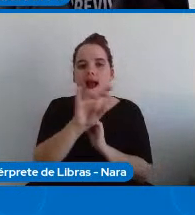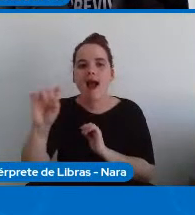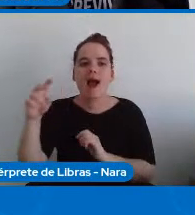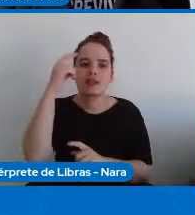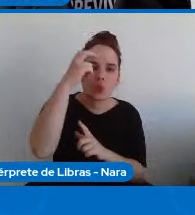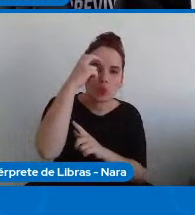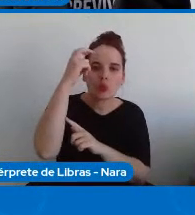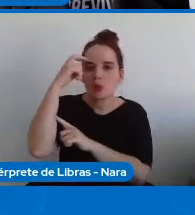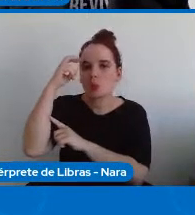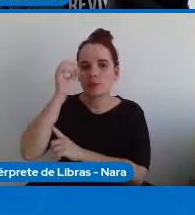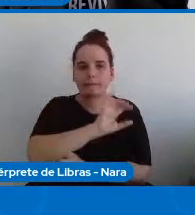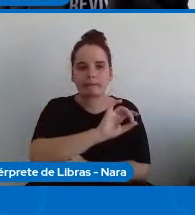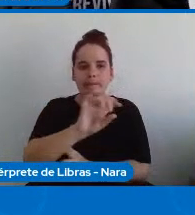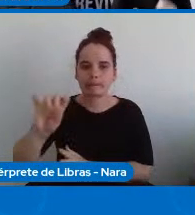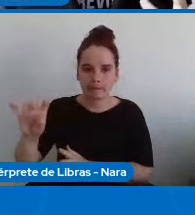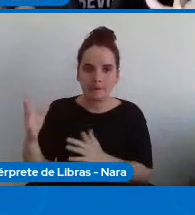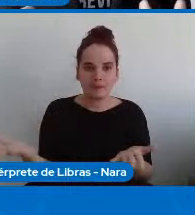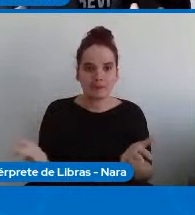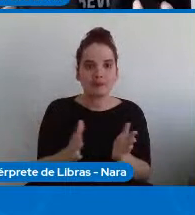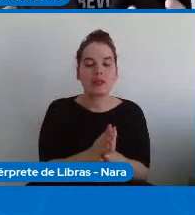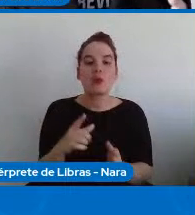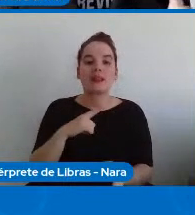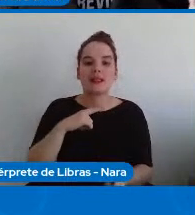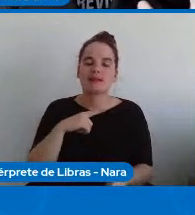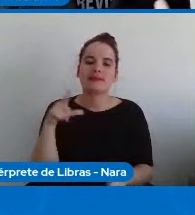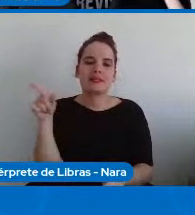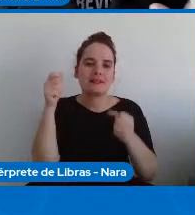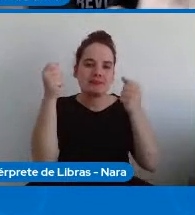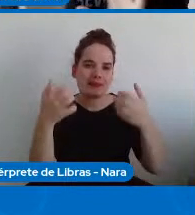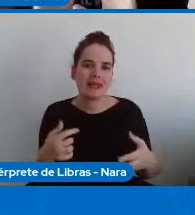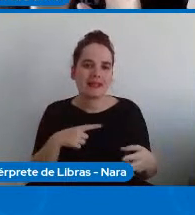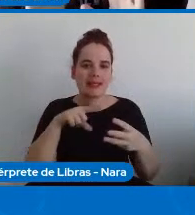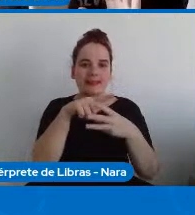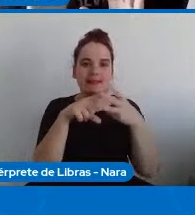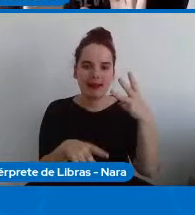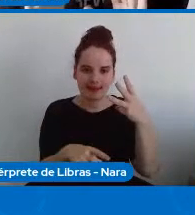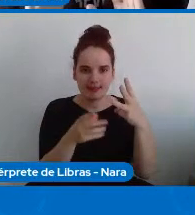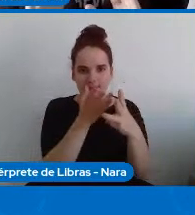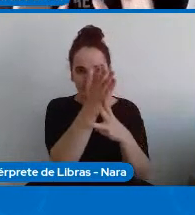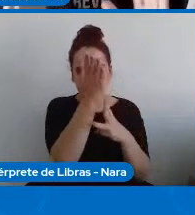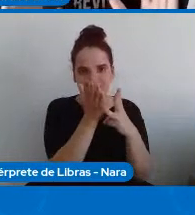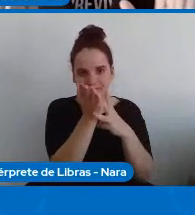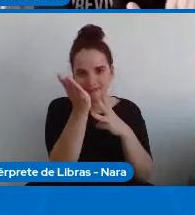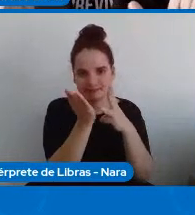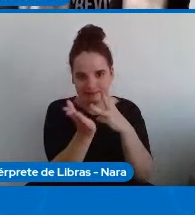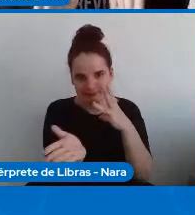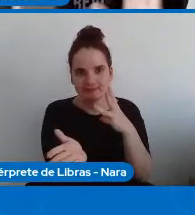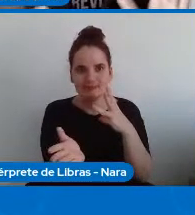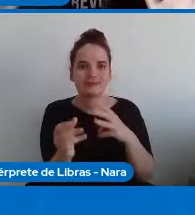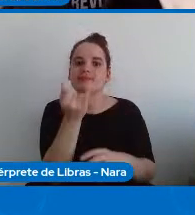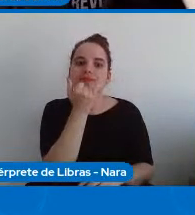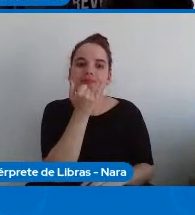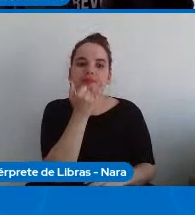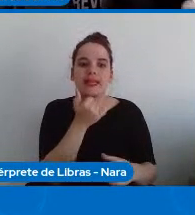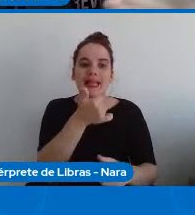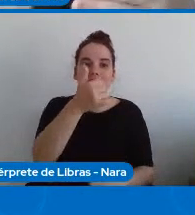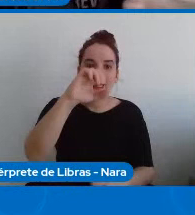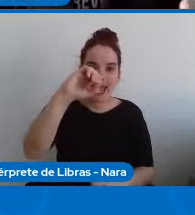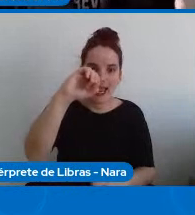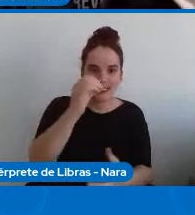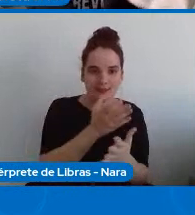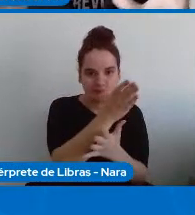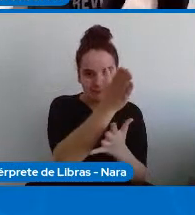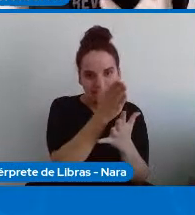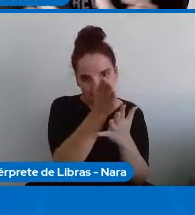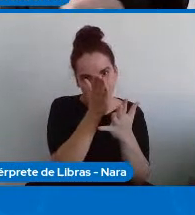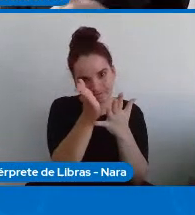num conjunto de três dimensões de blocos básicos, de dez dimensões blocos básicos que